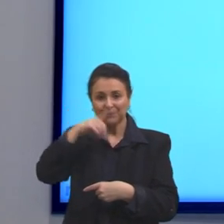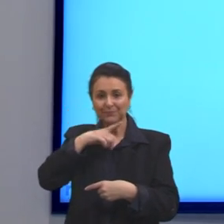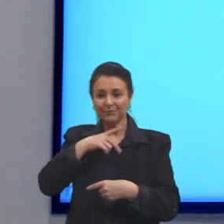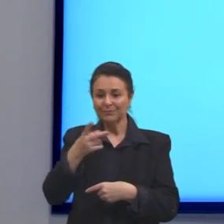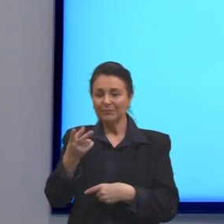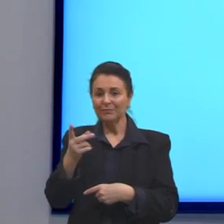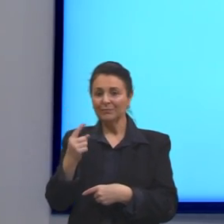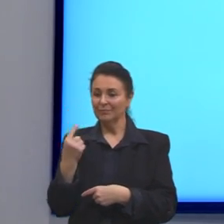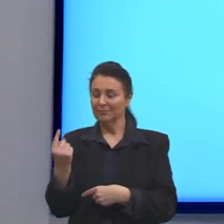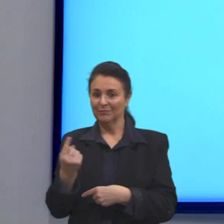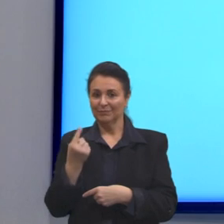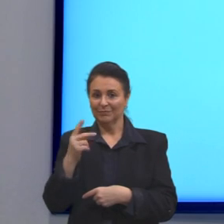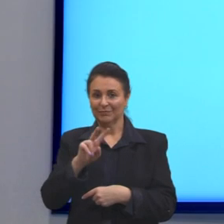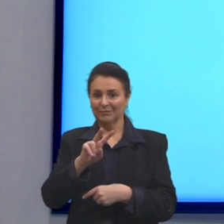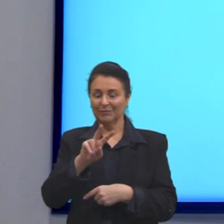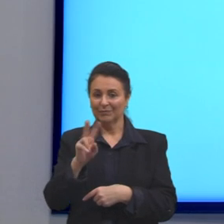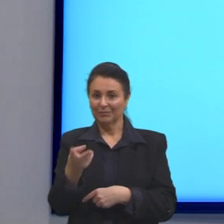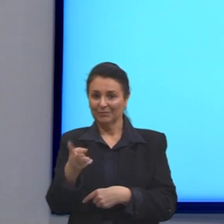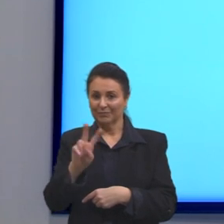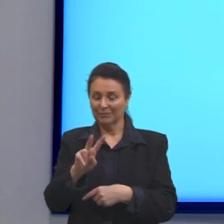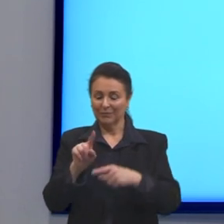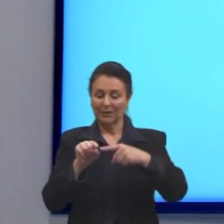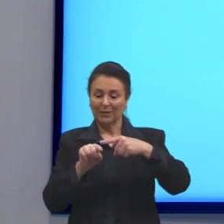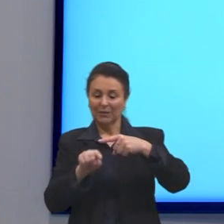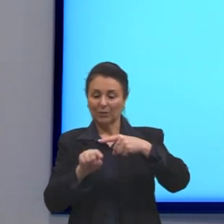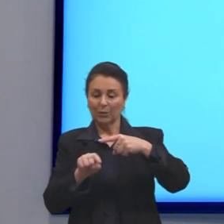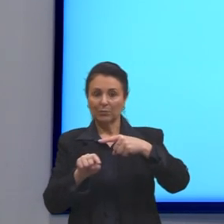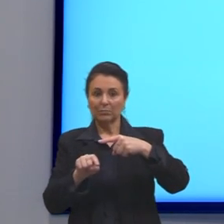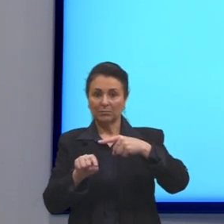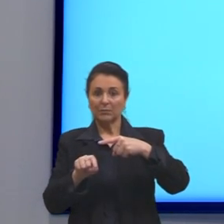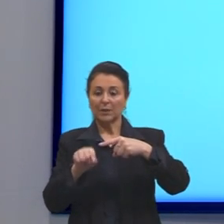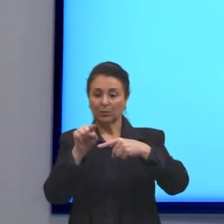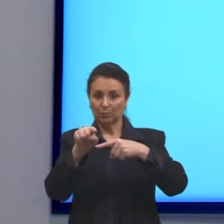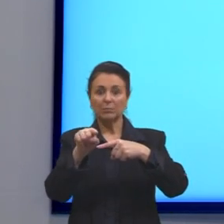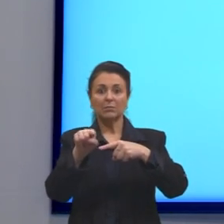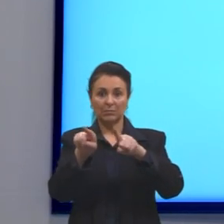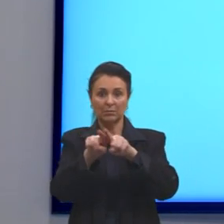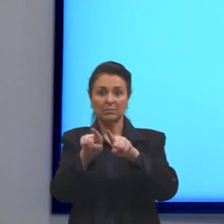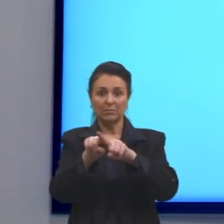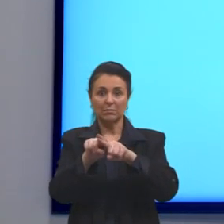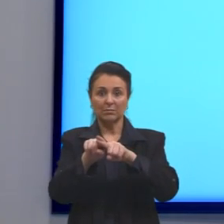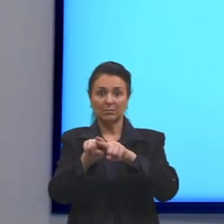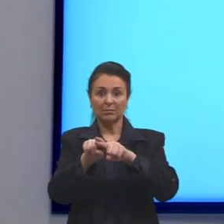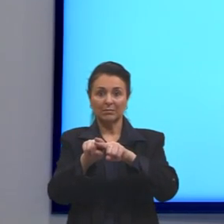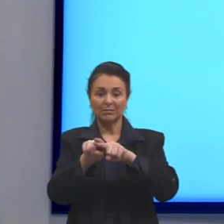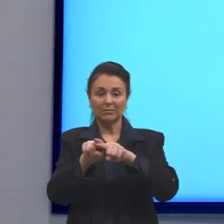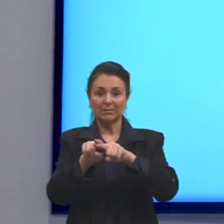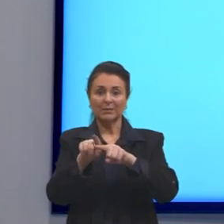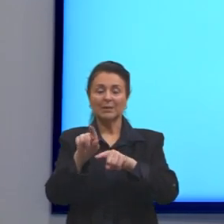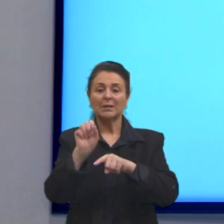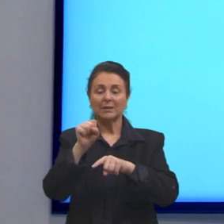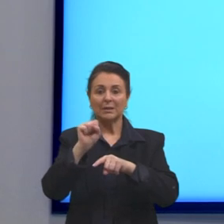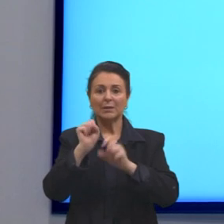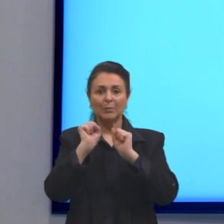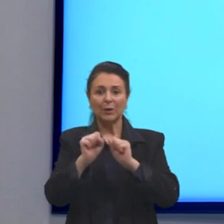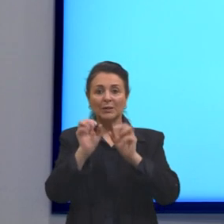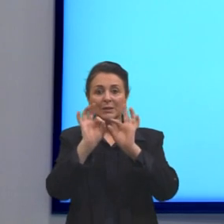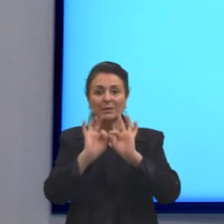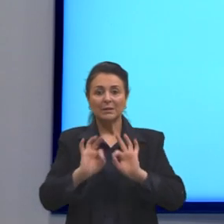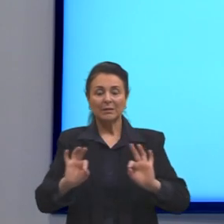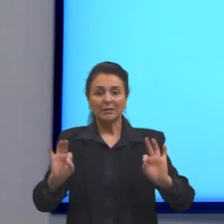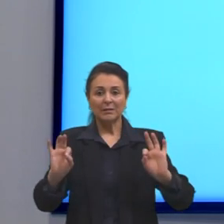variável número de homens no numerador e no denominador. significa que nós podemos simplificar